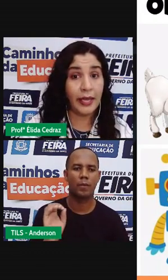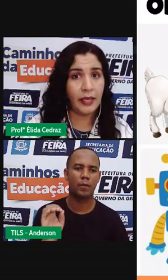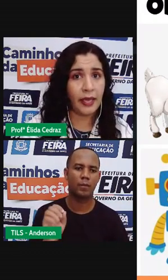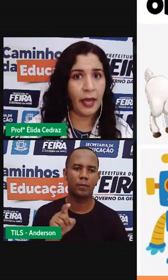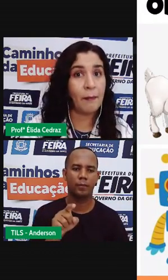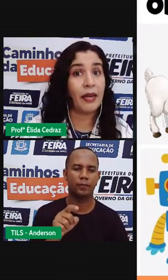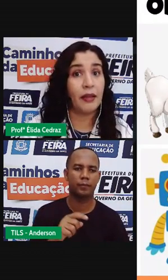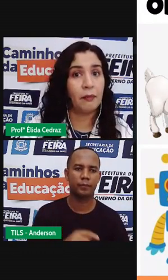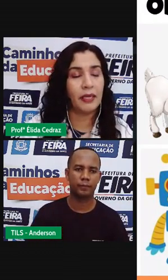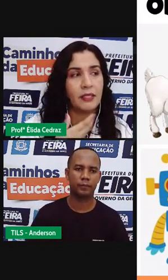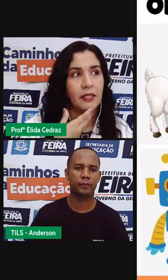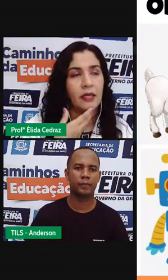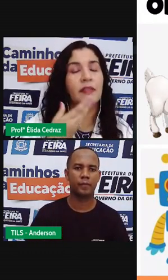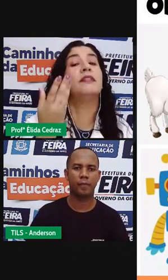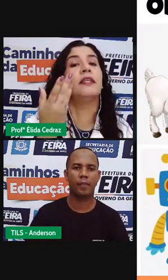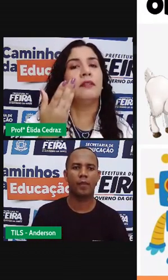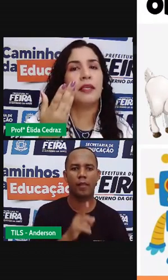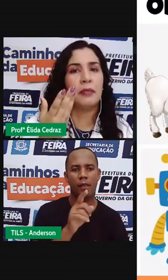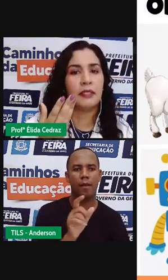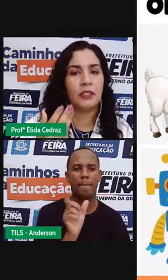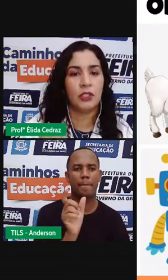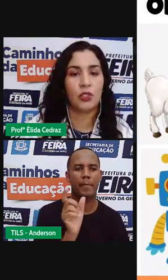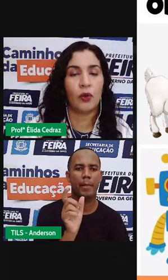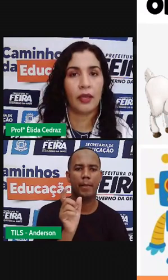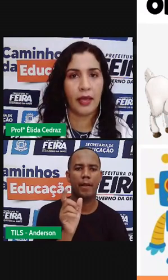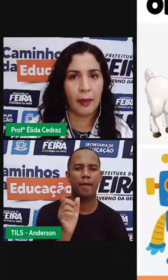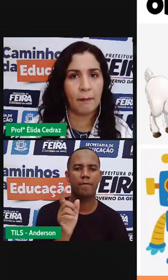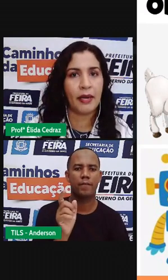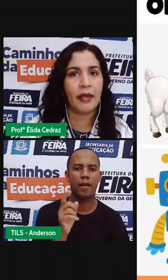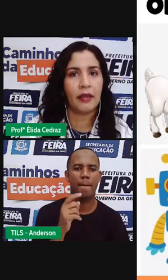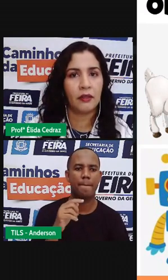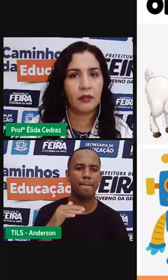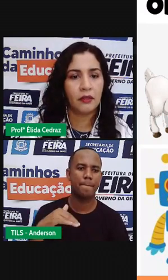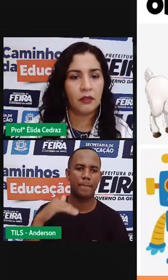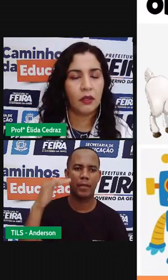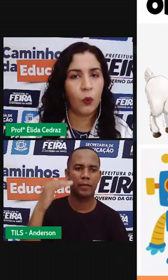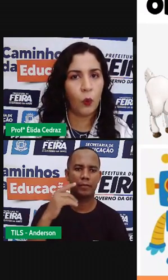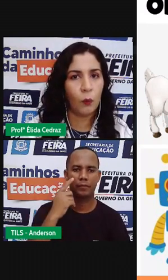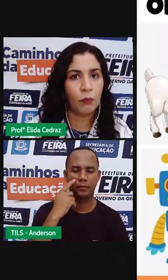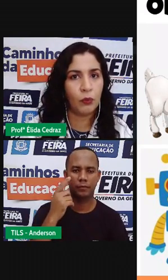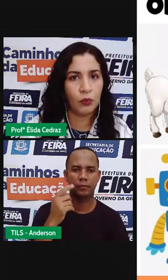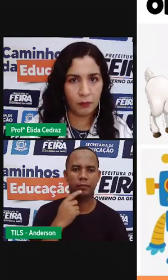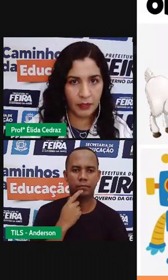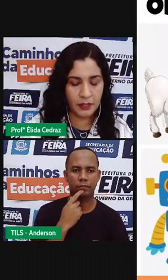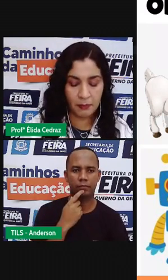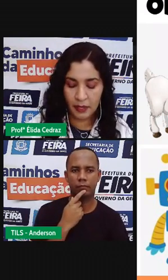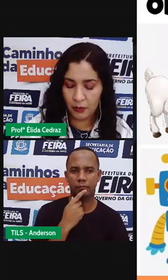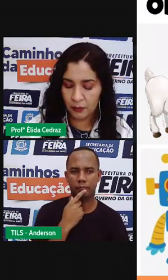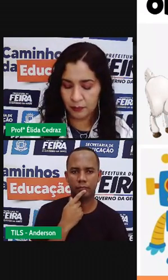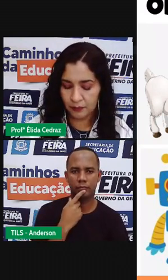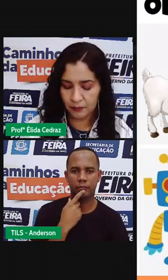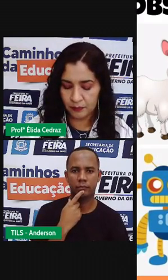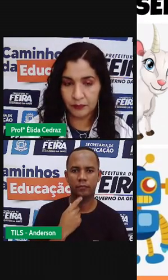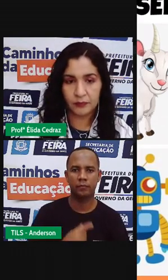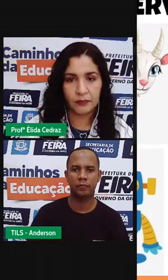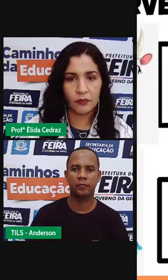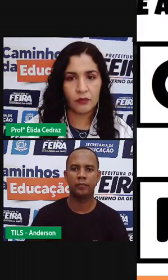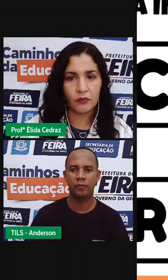já em cabra, parece que tá levantando a cabeça da gente, ó. Cabra, roubo, percebeu?